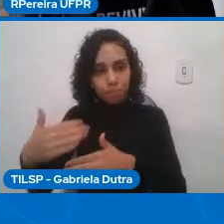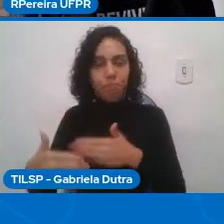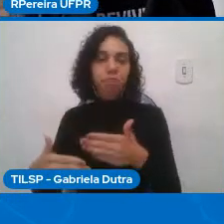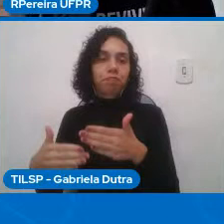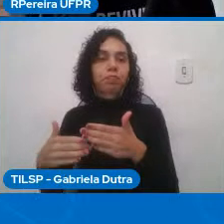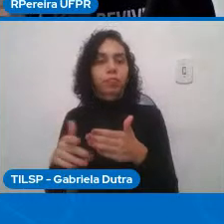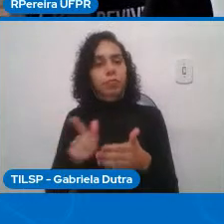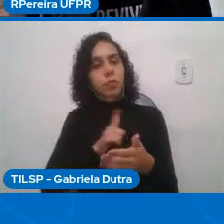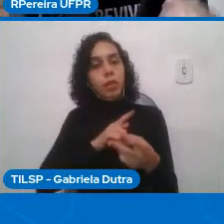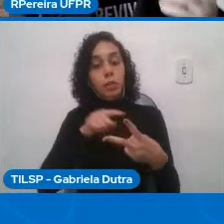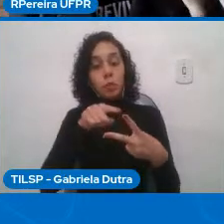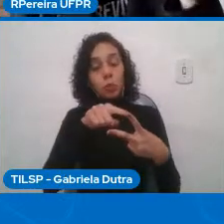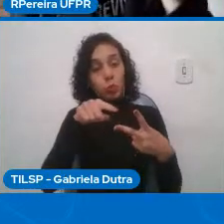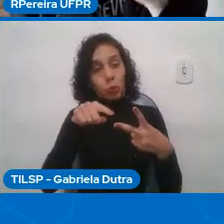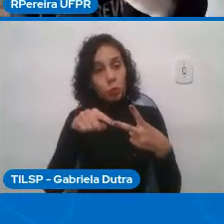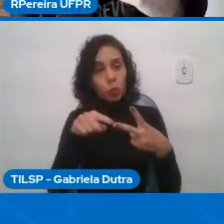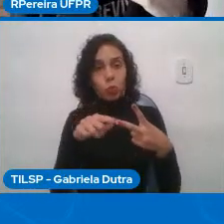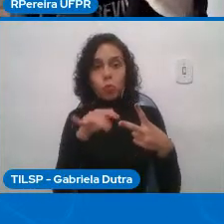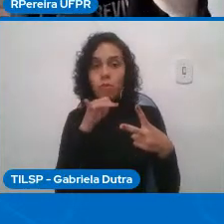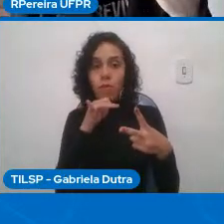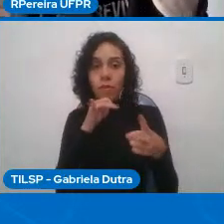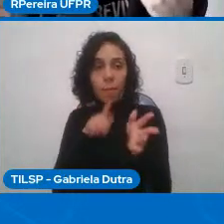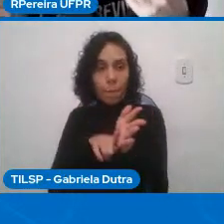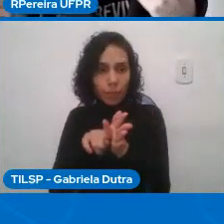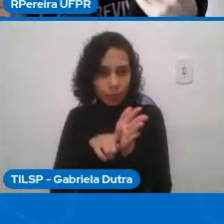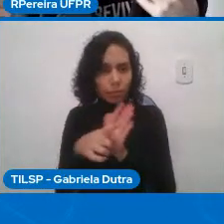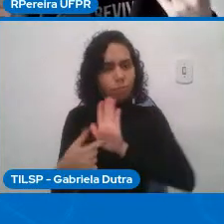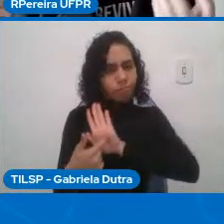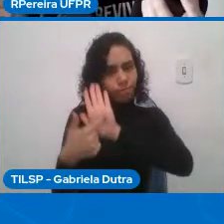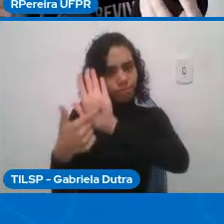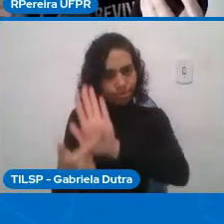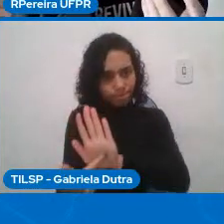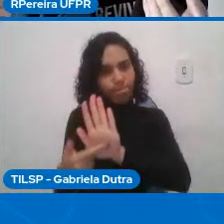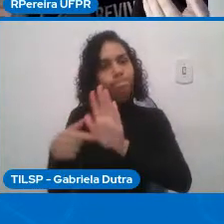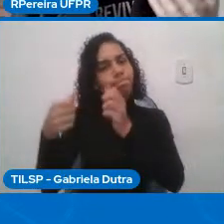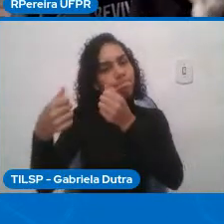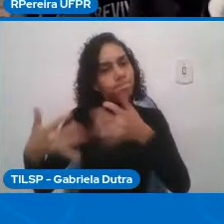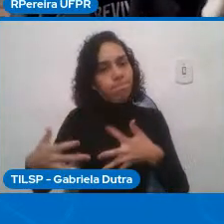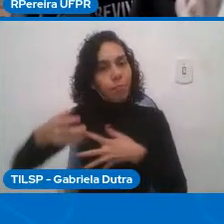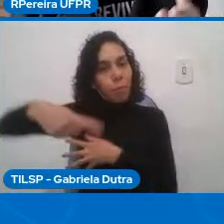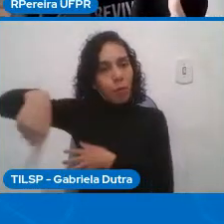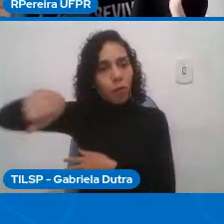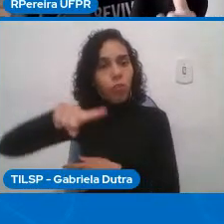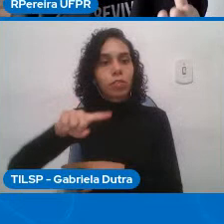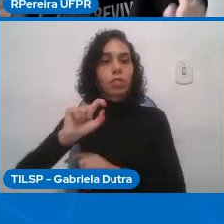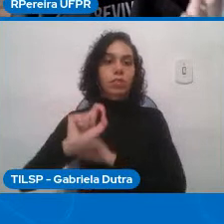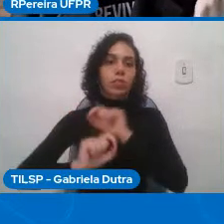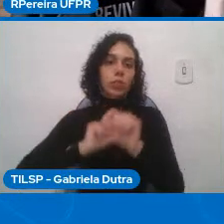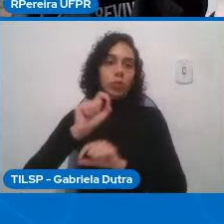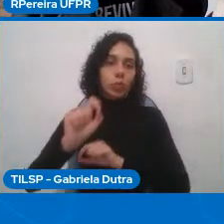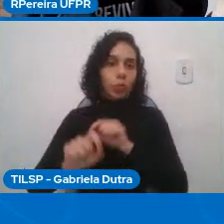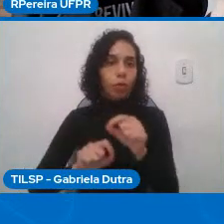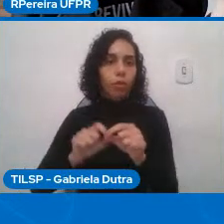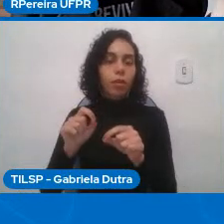de pesquisas que eu trouxe aqui que eles tentam inferir criminalidade e orientação sexual